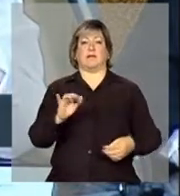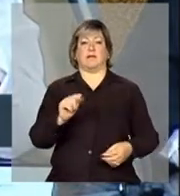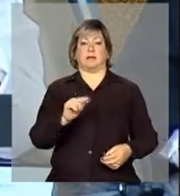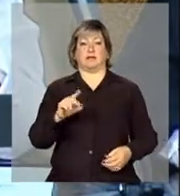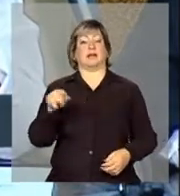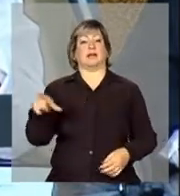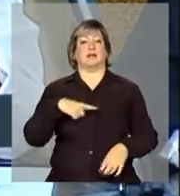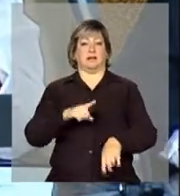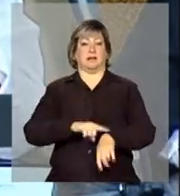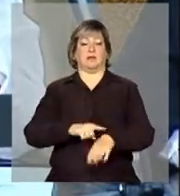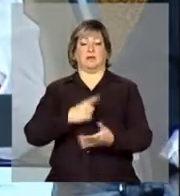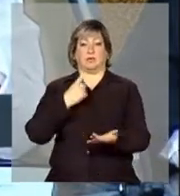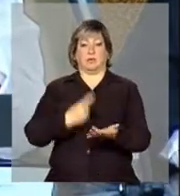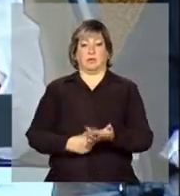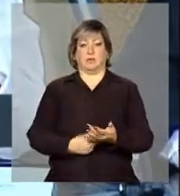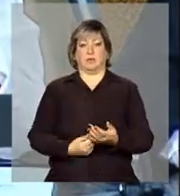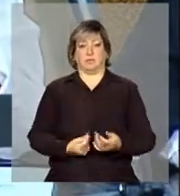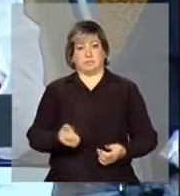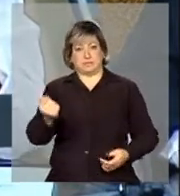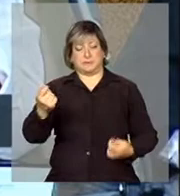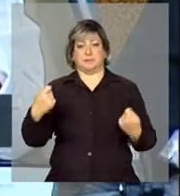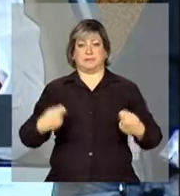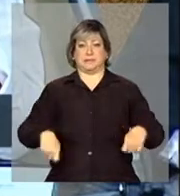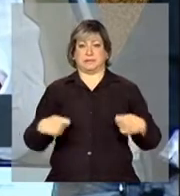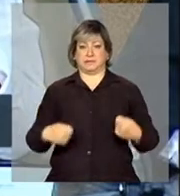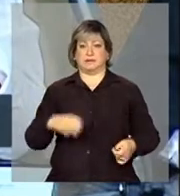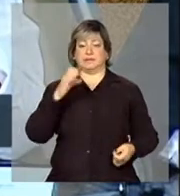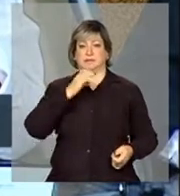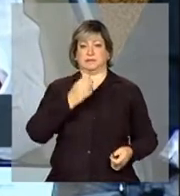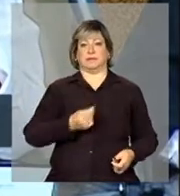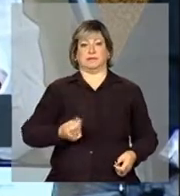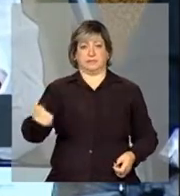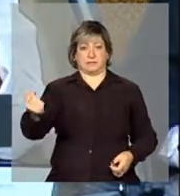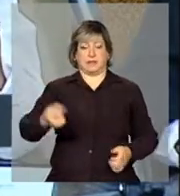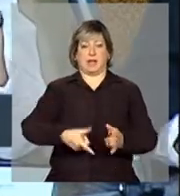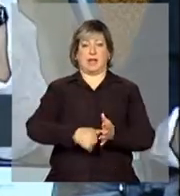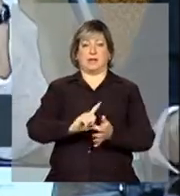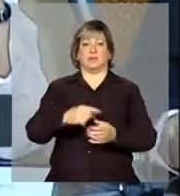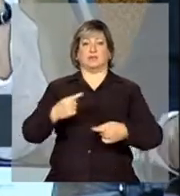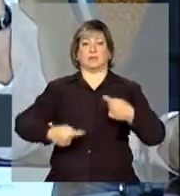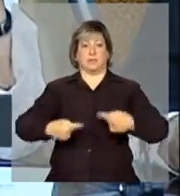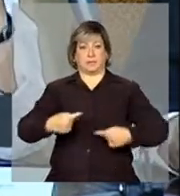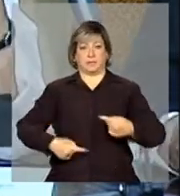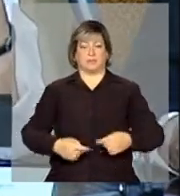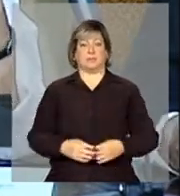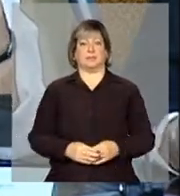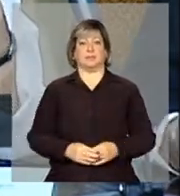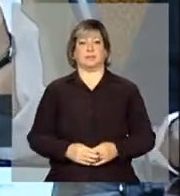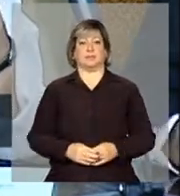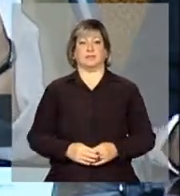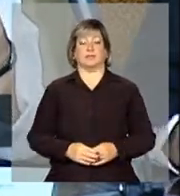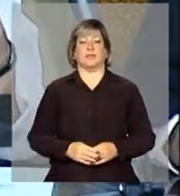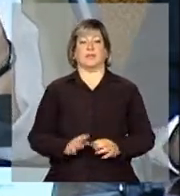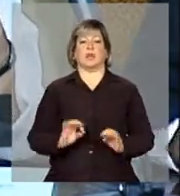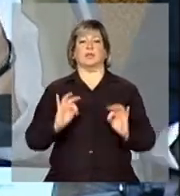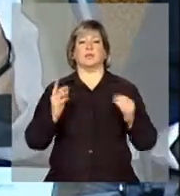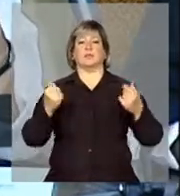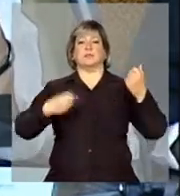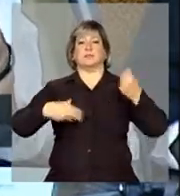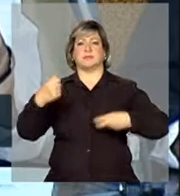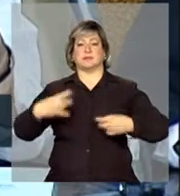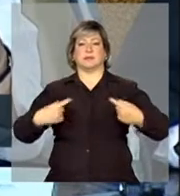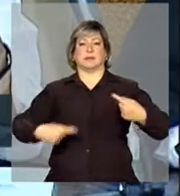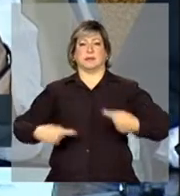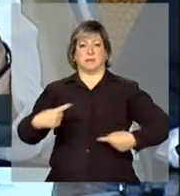compromisso em seguida e precisarão sair antes do momento do debate. As exposições e debates deste